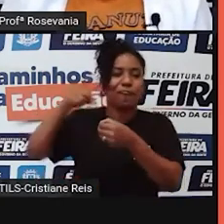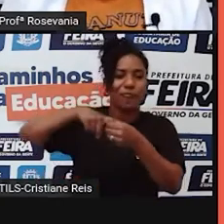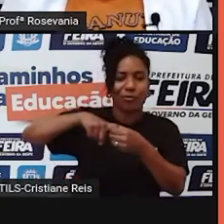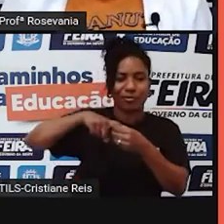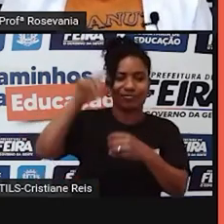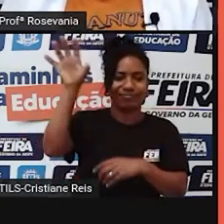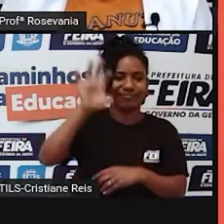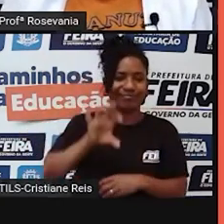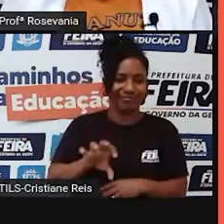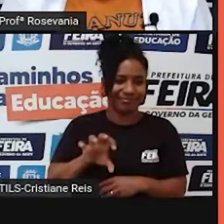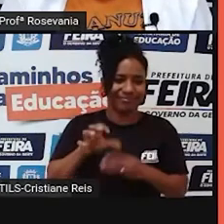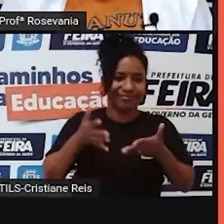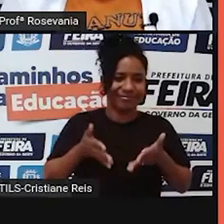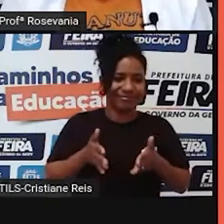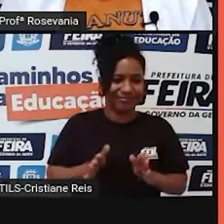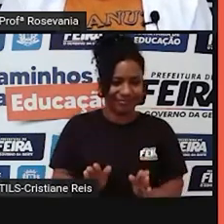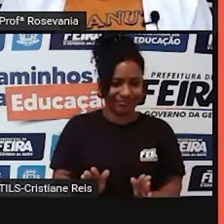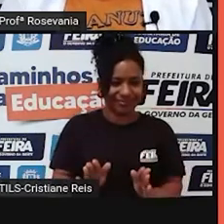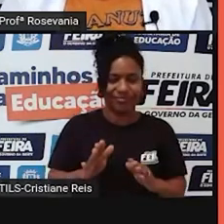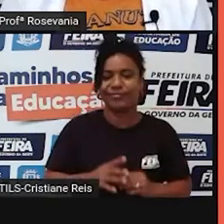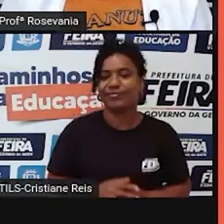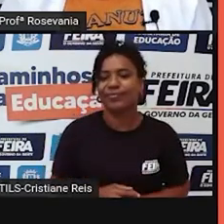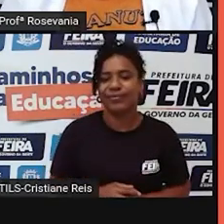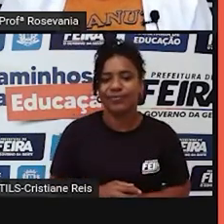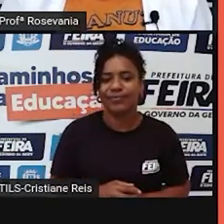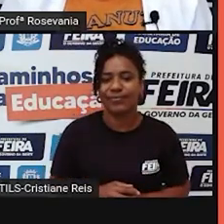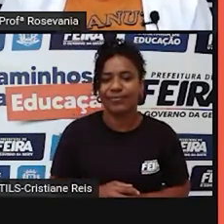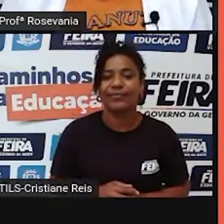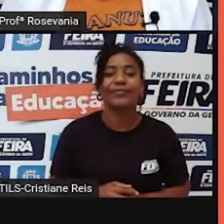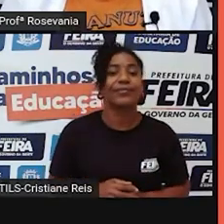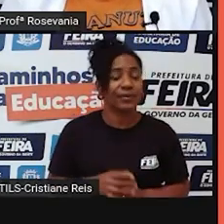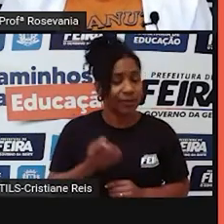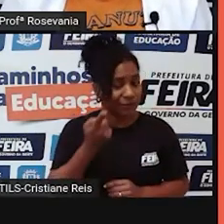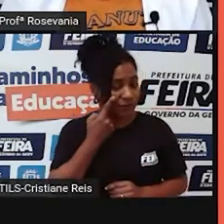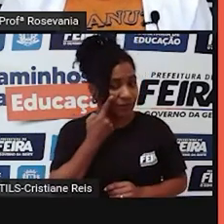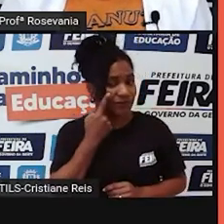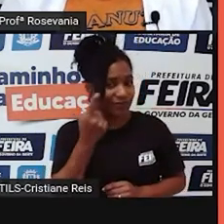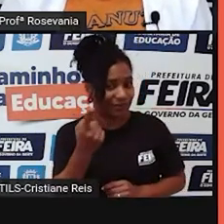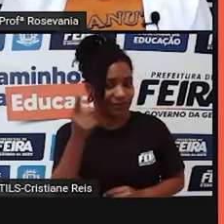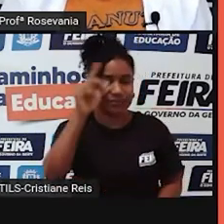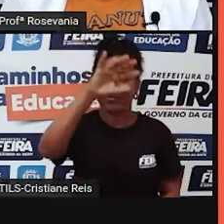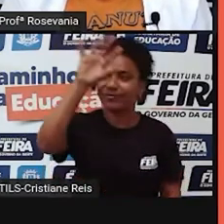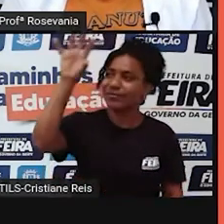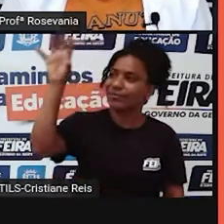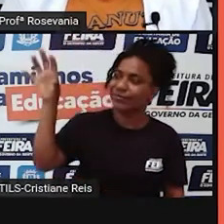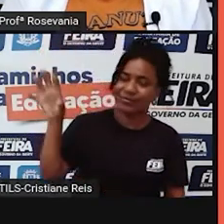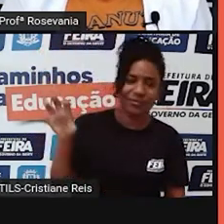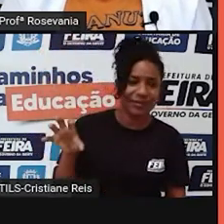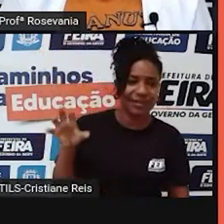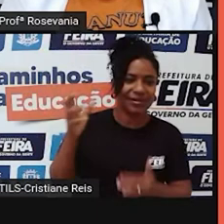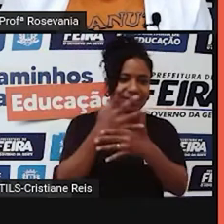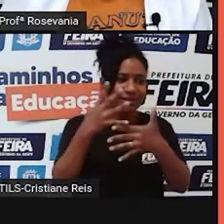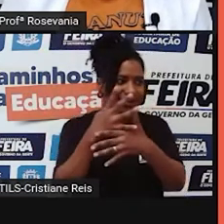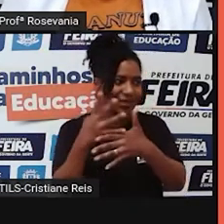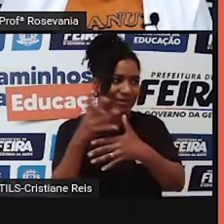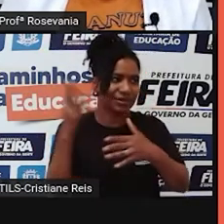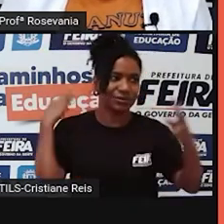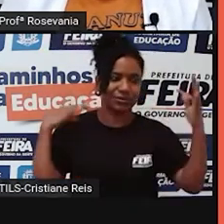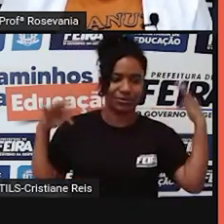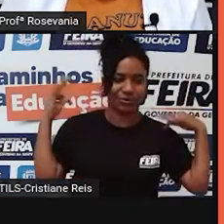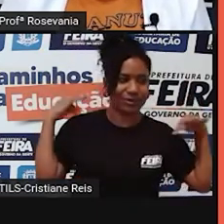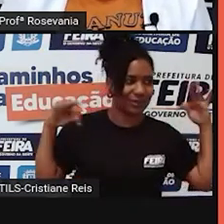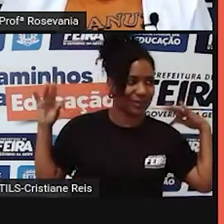observar aqui nesse espaço? Que esse fator, né, de eu ter cidades turísticas, de ter maior